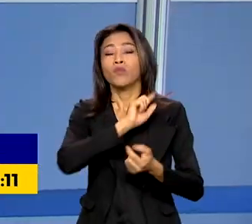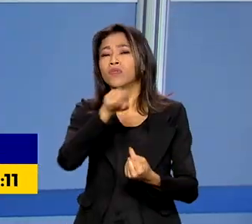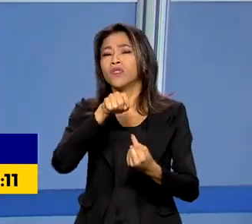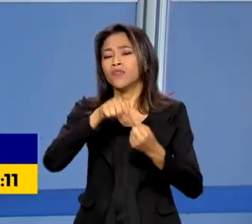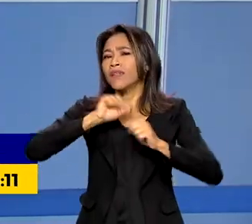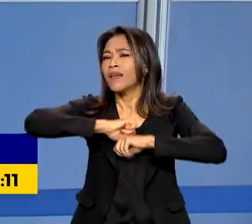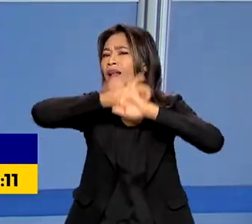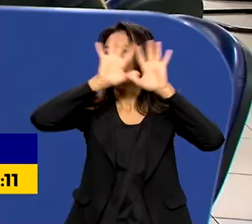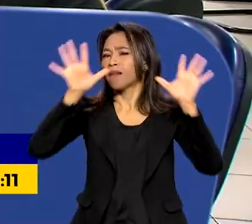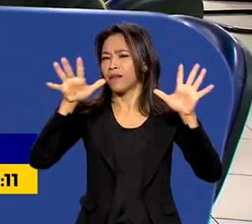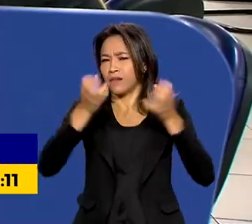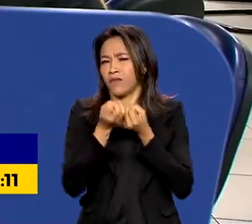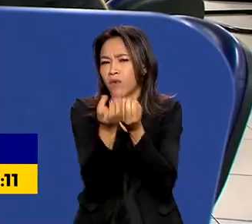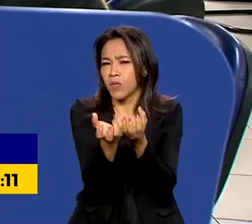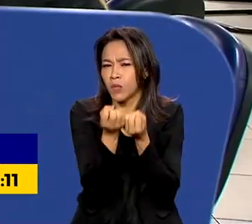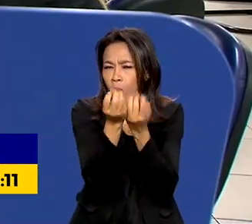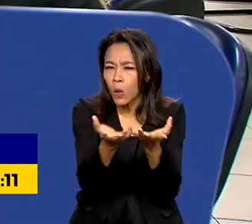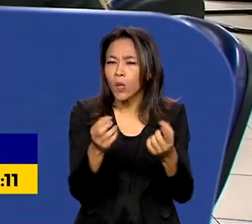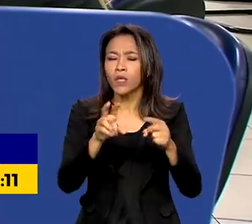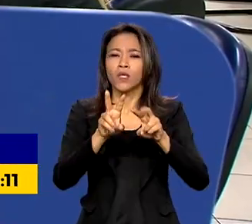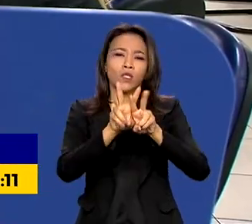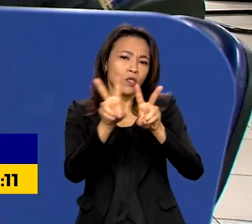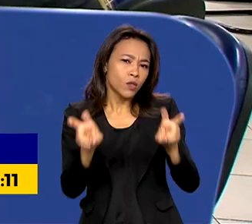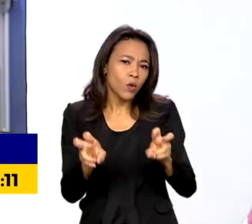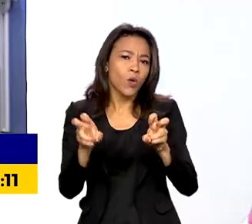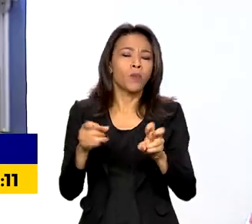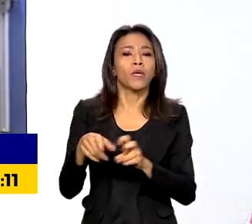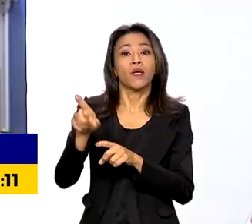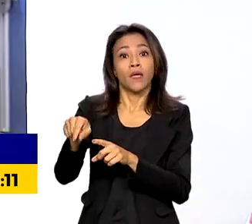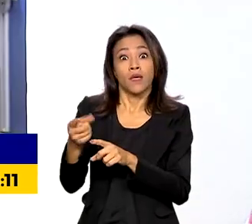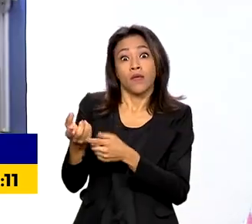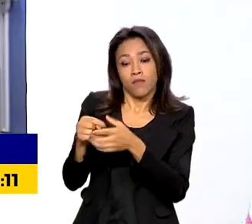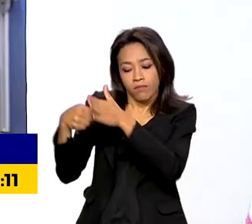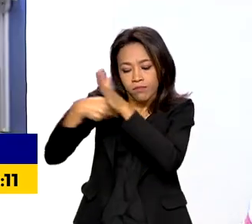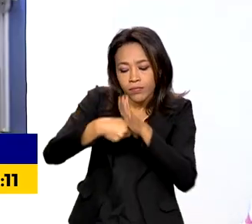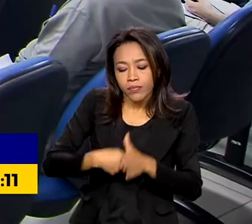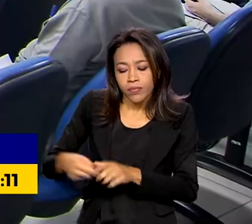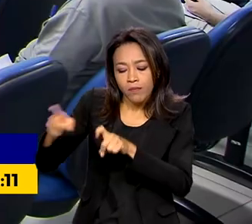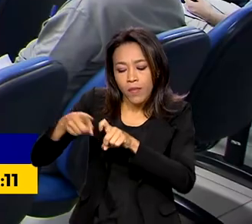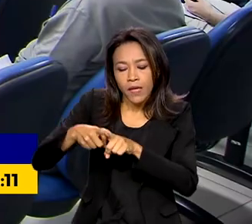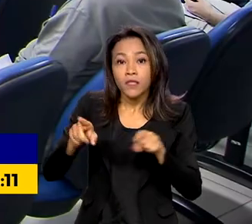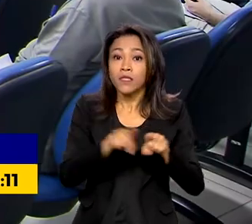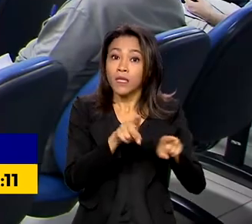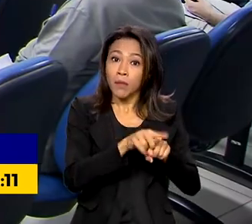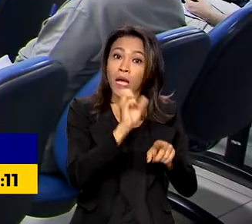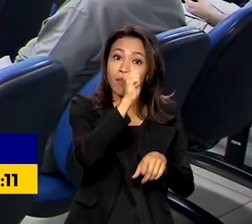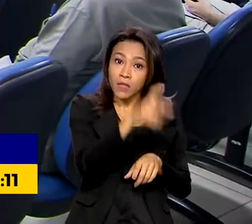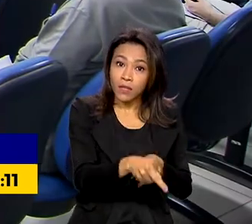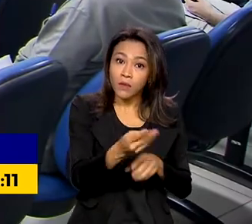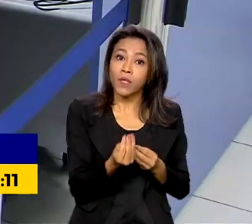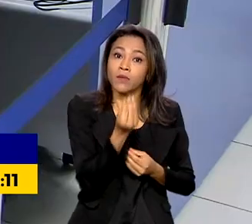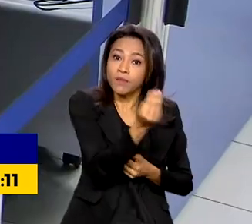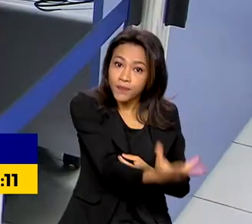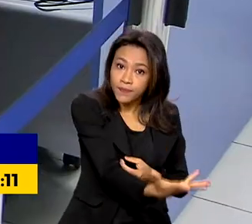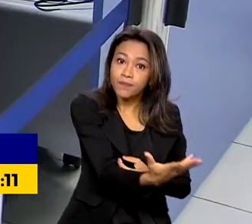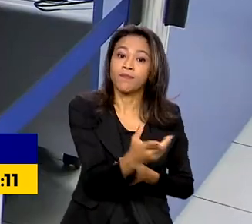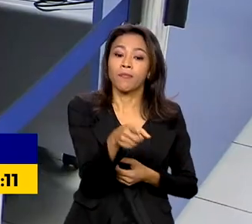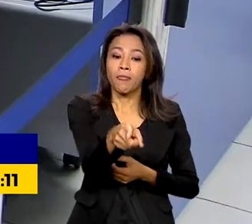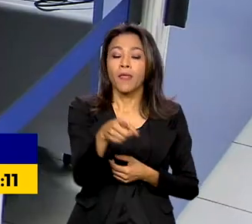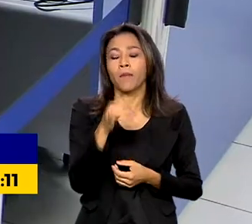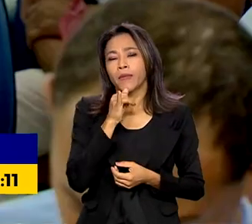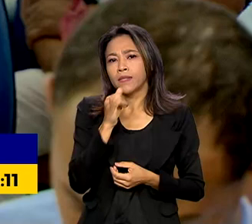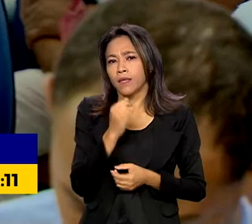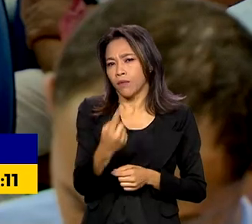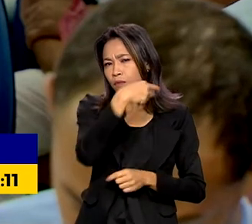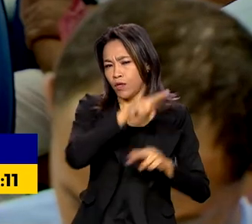apresentar as informações sobre benefícios concedidos e perícias médicas. Segundo os dados no portal, em junho, por